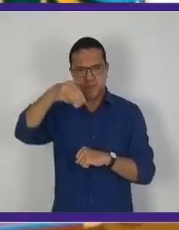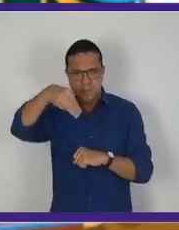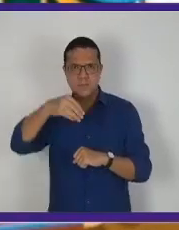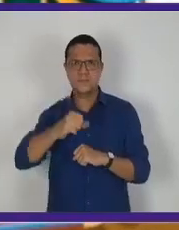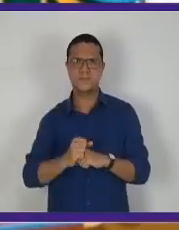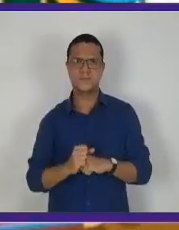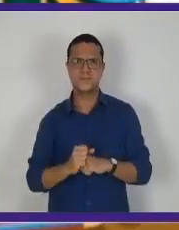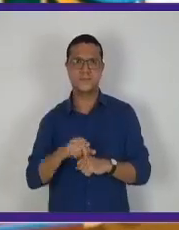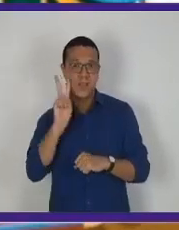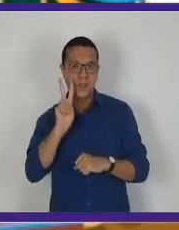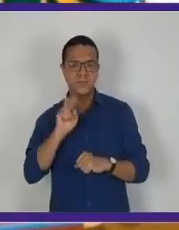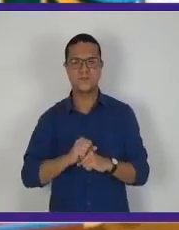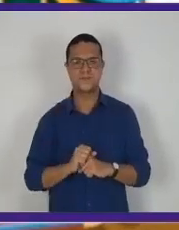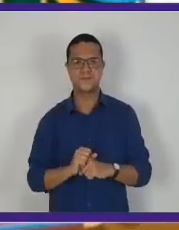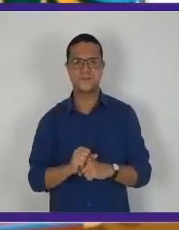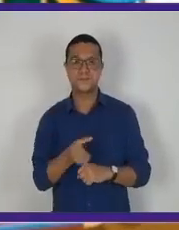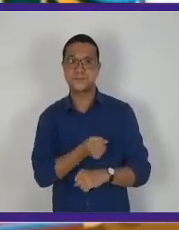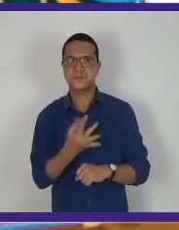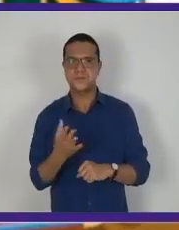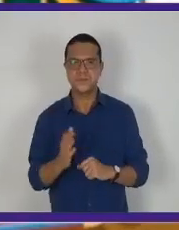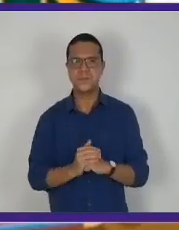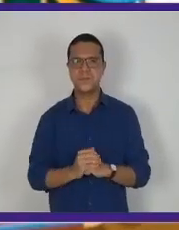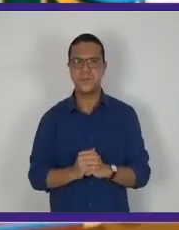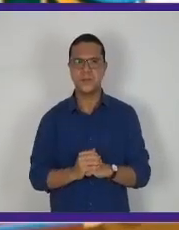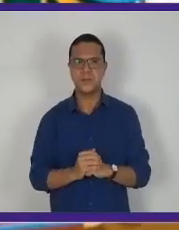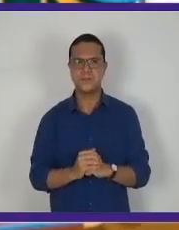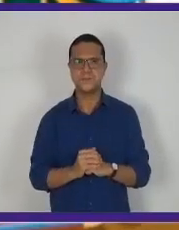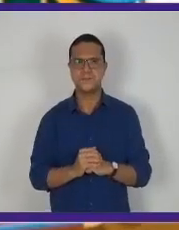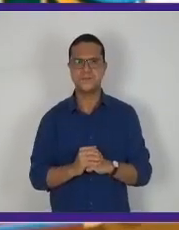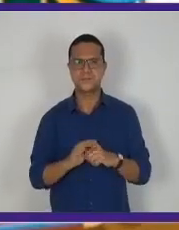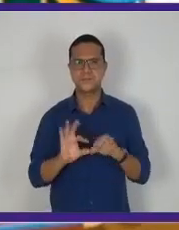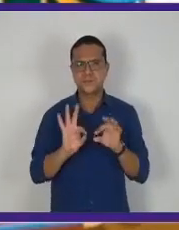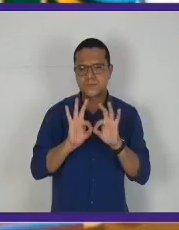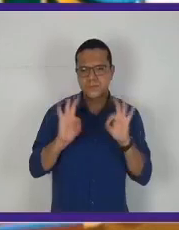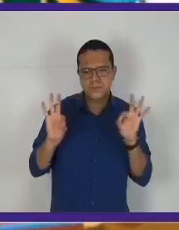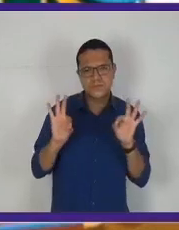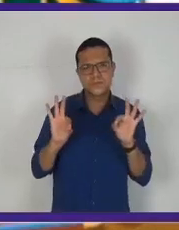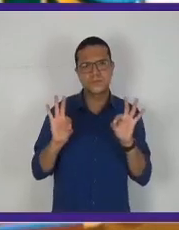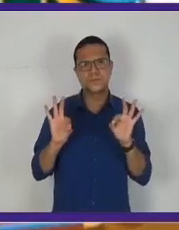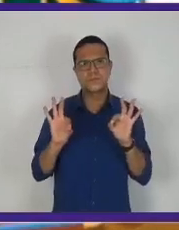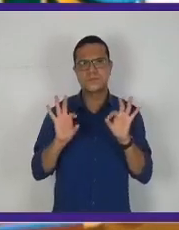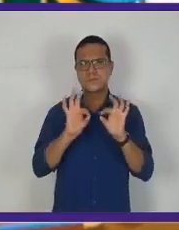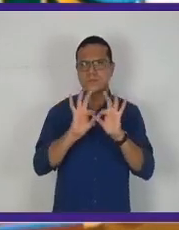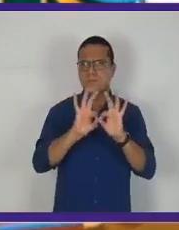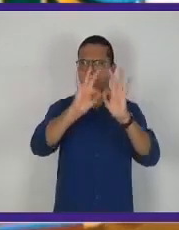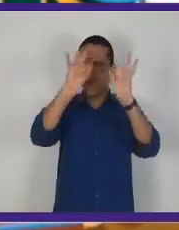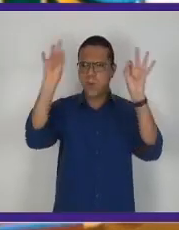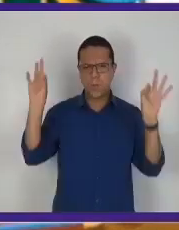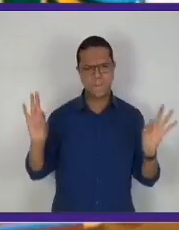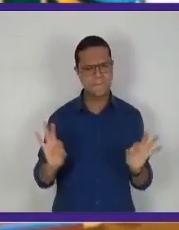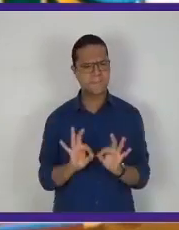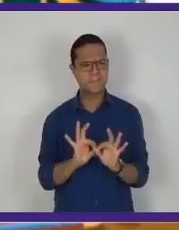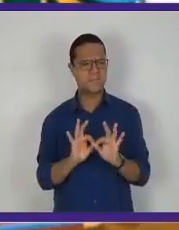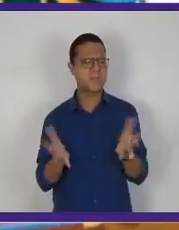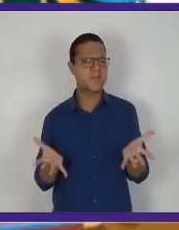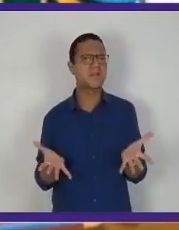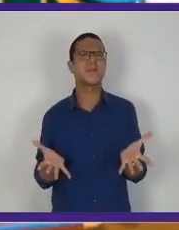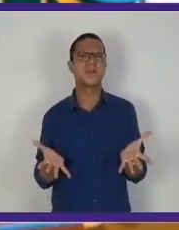réguinha e vá olhar. Qual é a medida do perímetro desse retângulo? Ai, você diz,